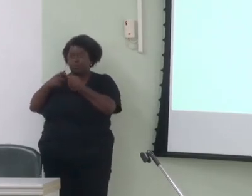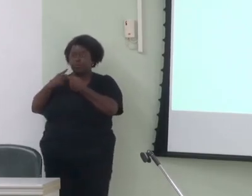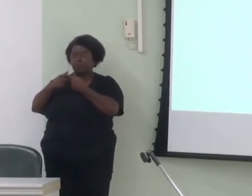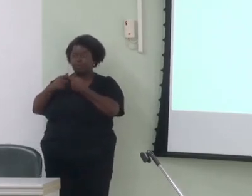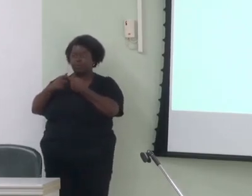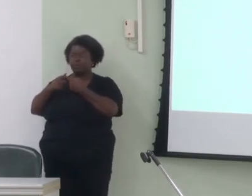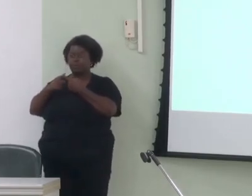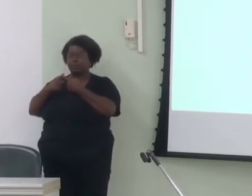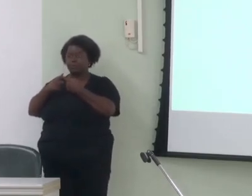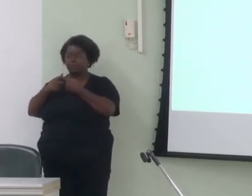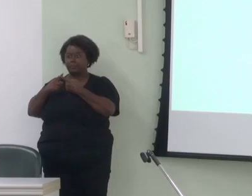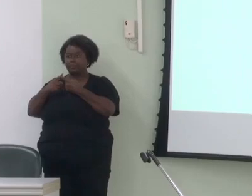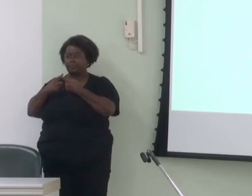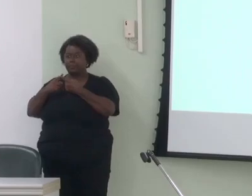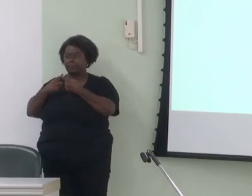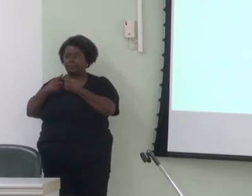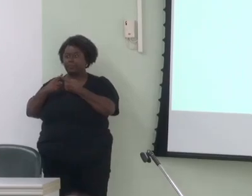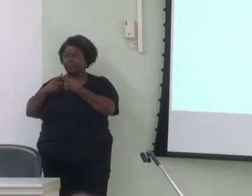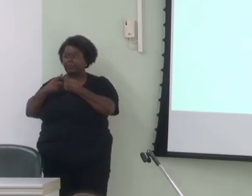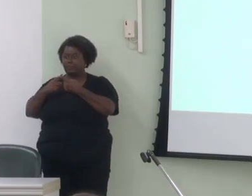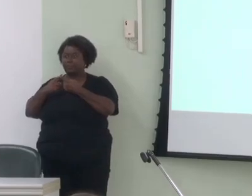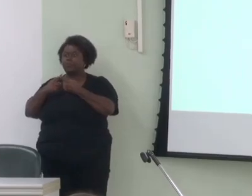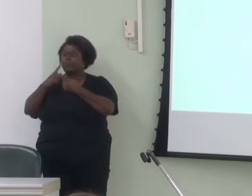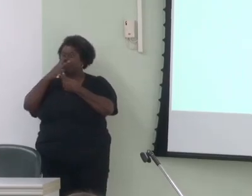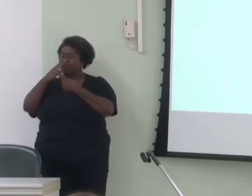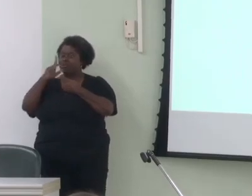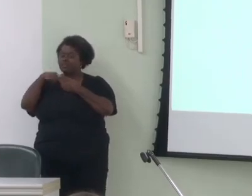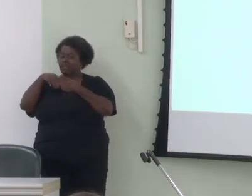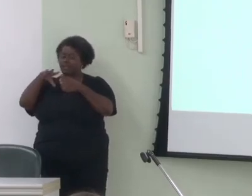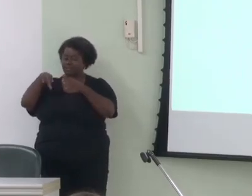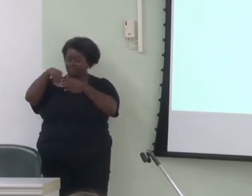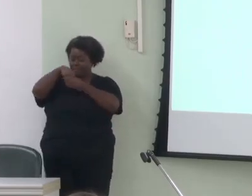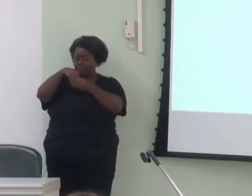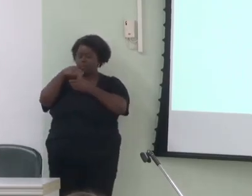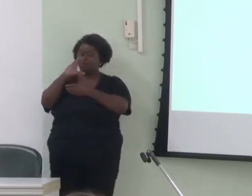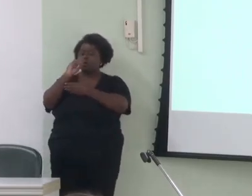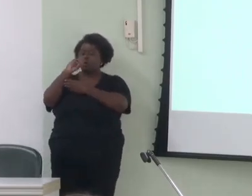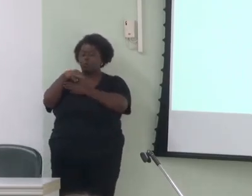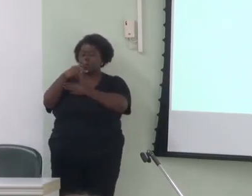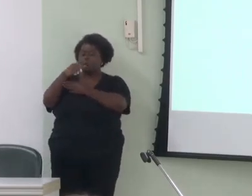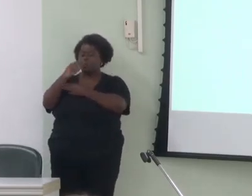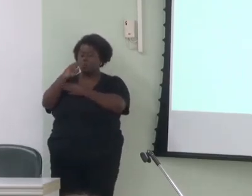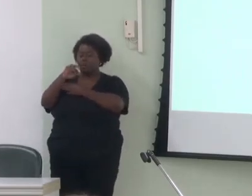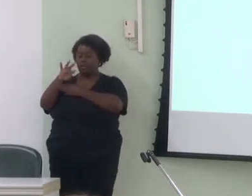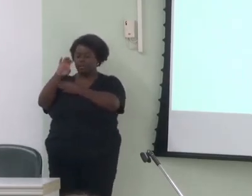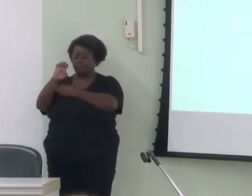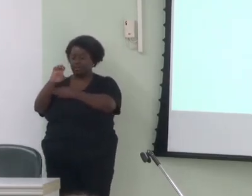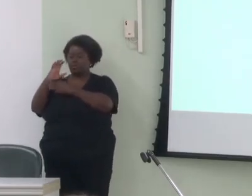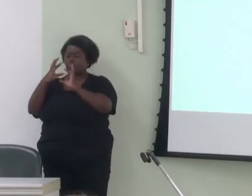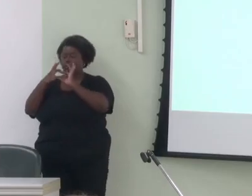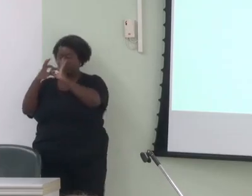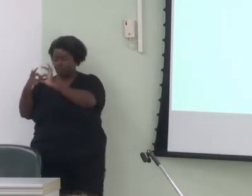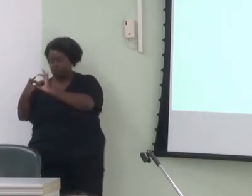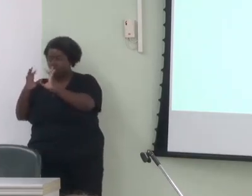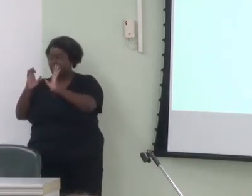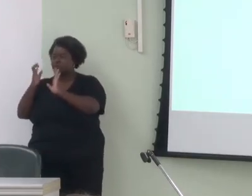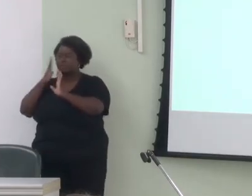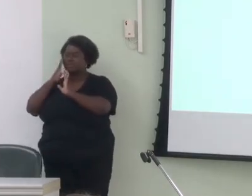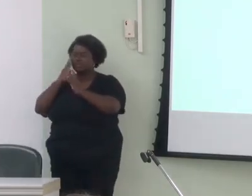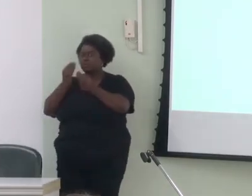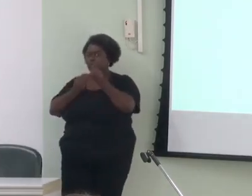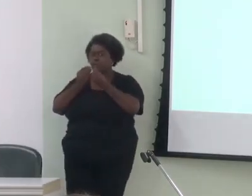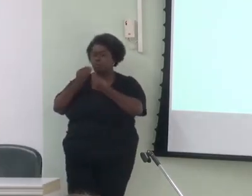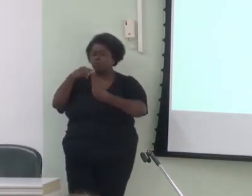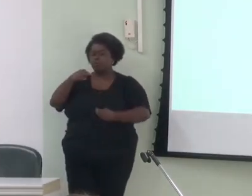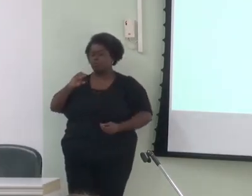acho que não fica como extrato, mas tem um componente contextual. E eu gostaria de saber como fica a modelagem na